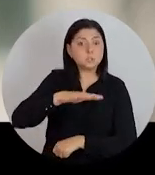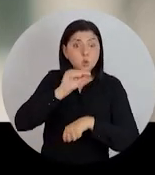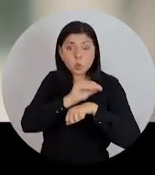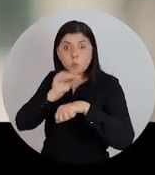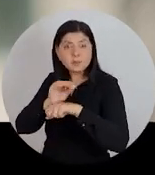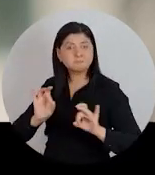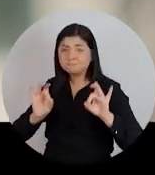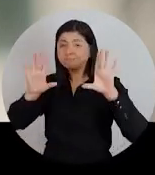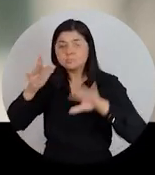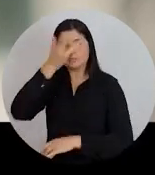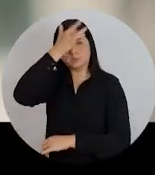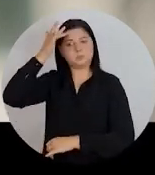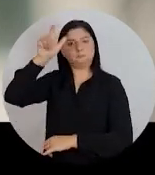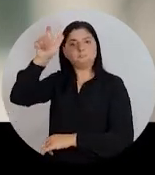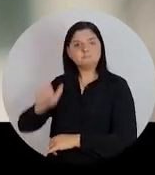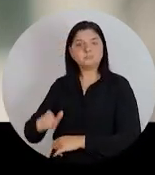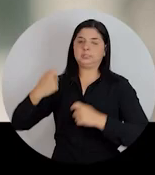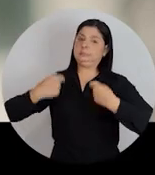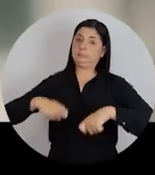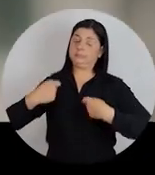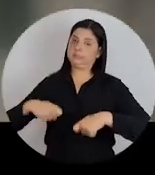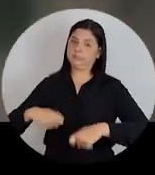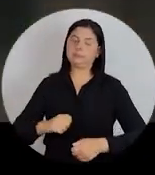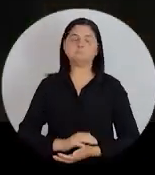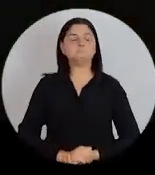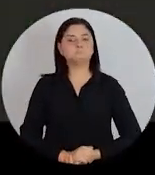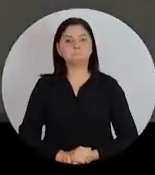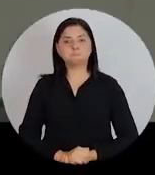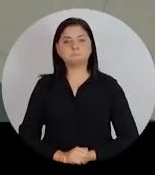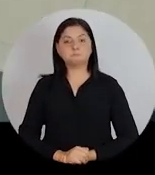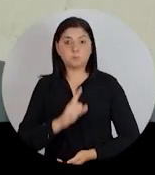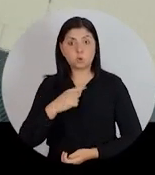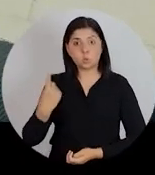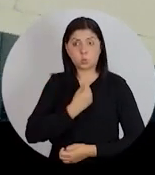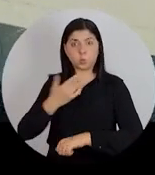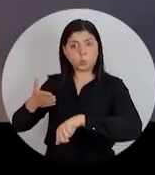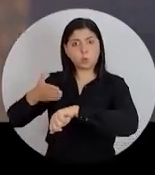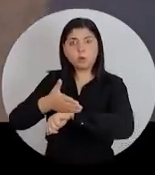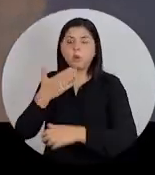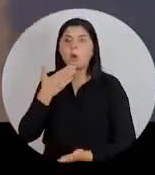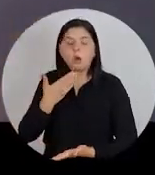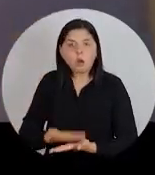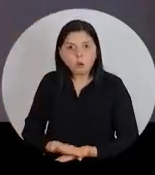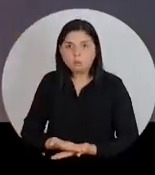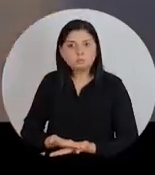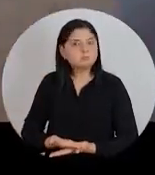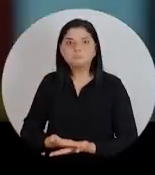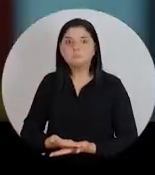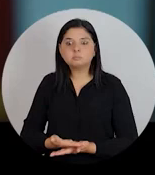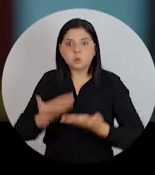mas cuidar especialmente daquelas pessoas que mais precisam. Quando a gente chegou lá, na realidade, a gente nem acreditou.